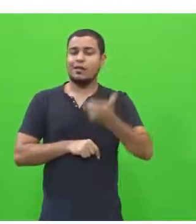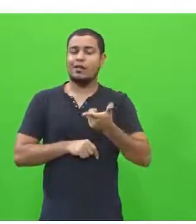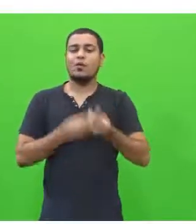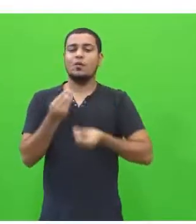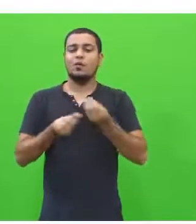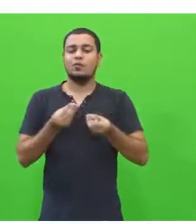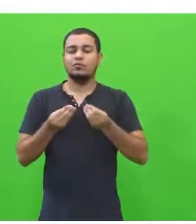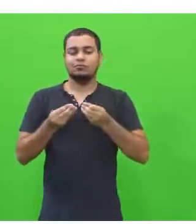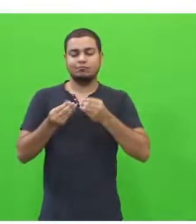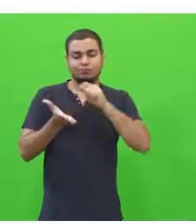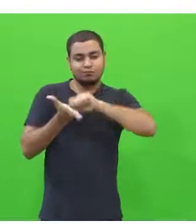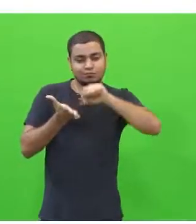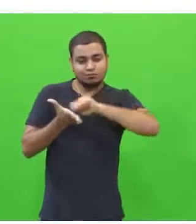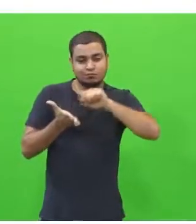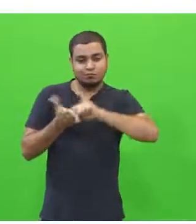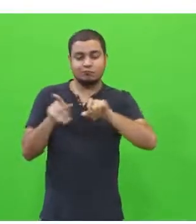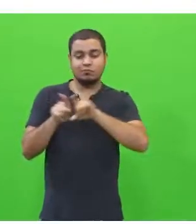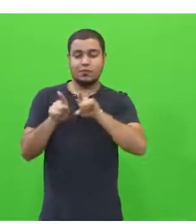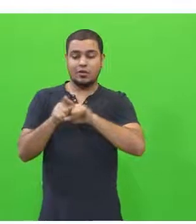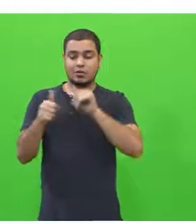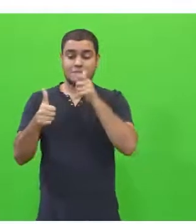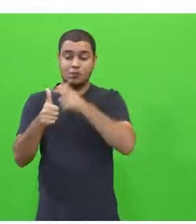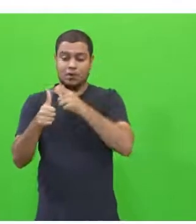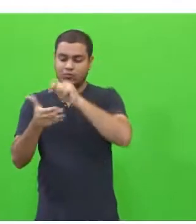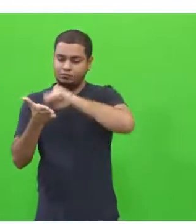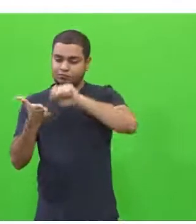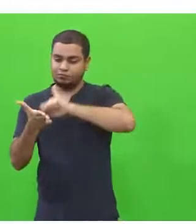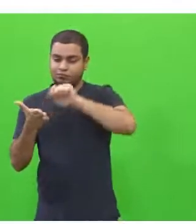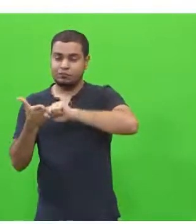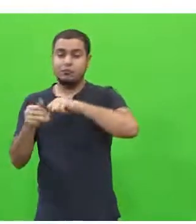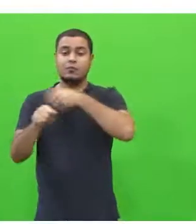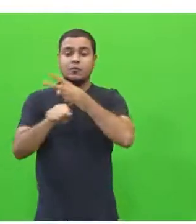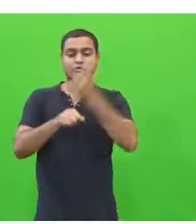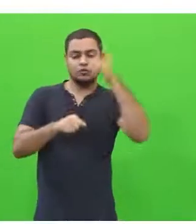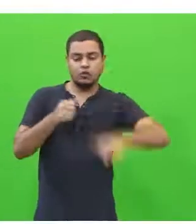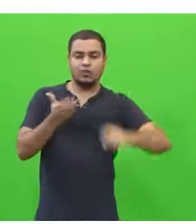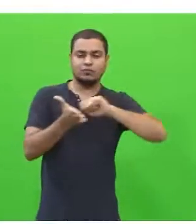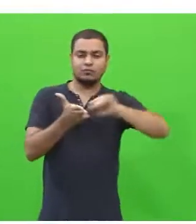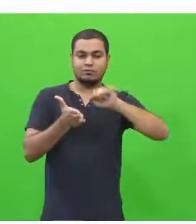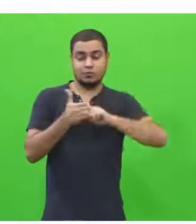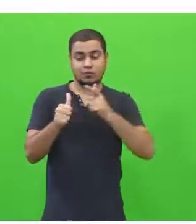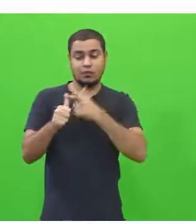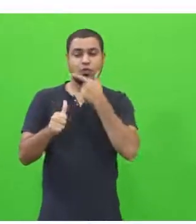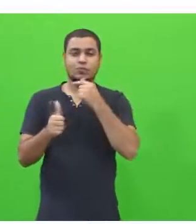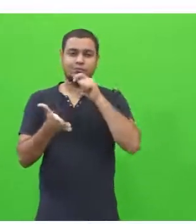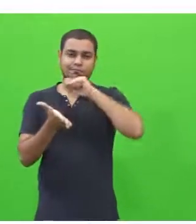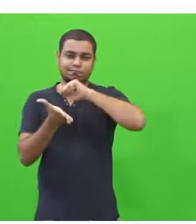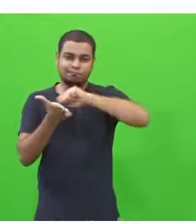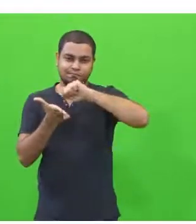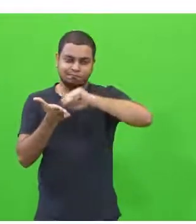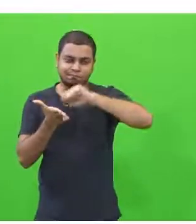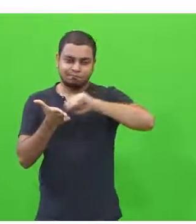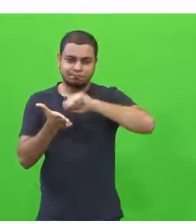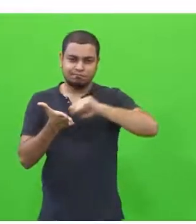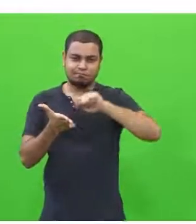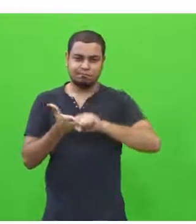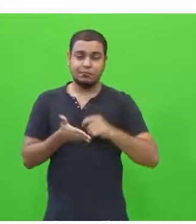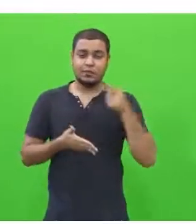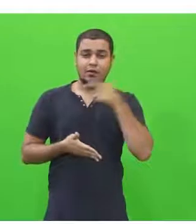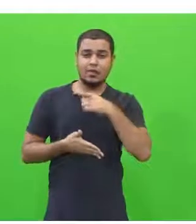processo da escrita e da reescrita. Ou seja, ele vai, ele escreve, no caso aí está